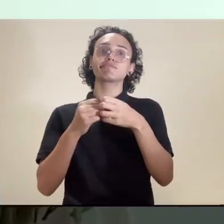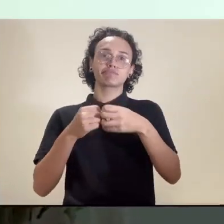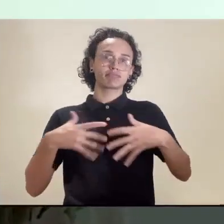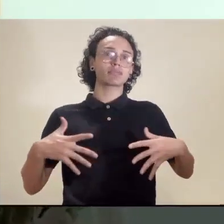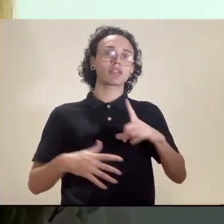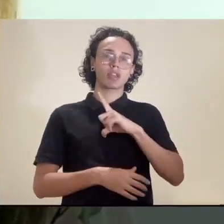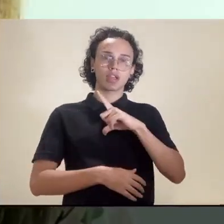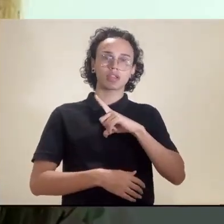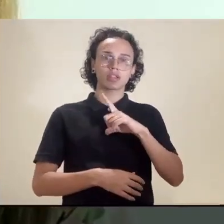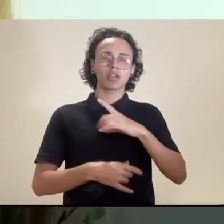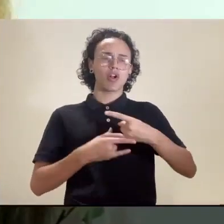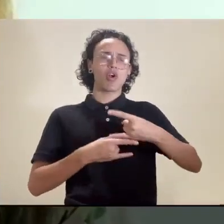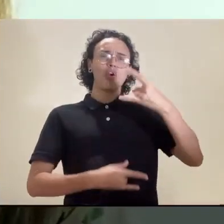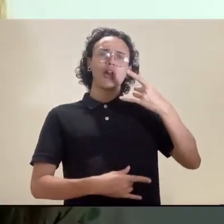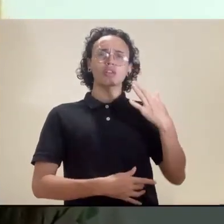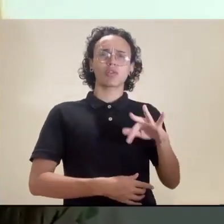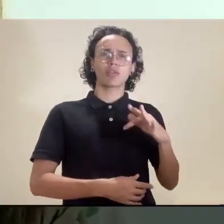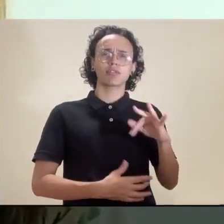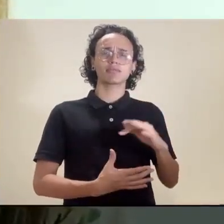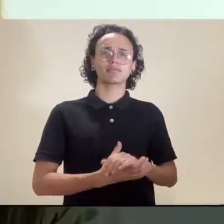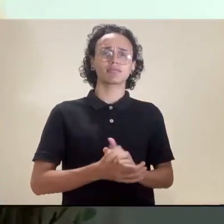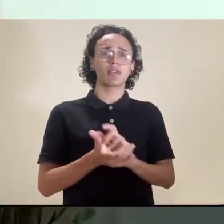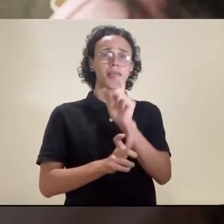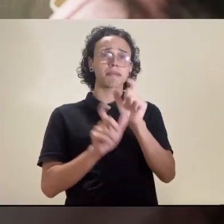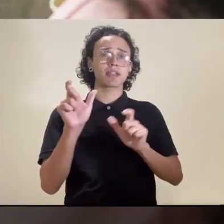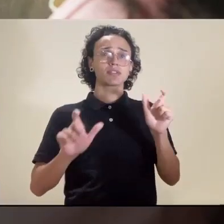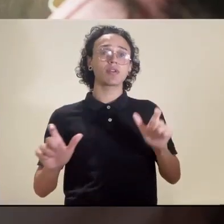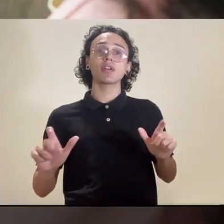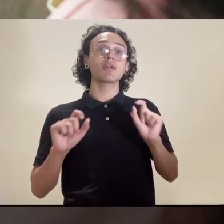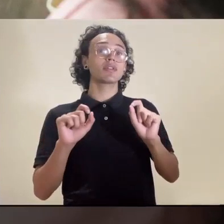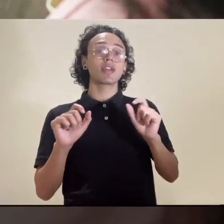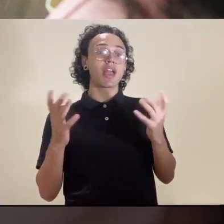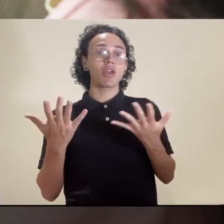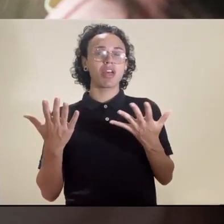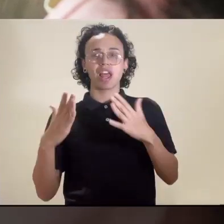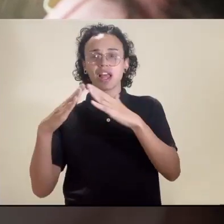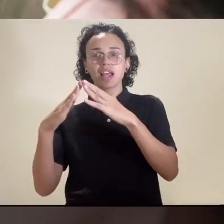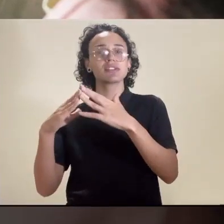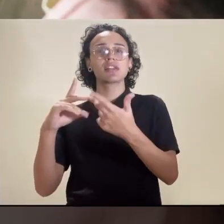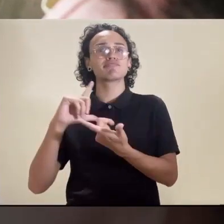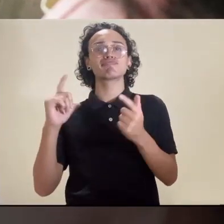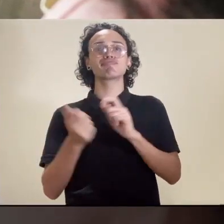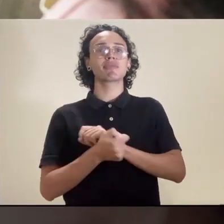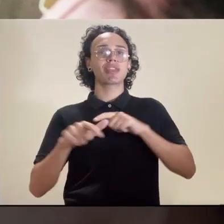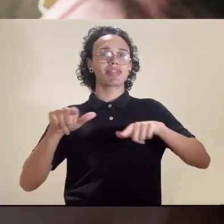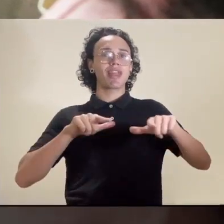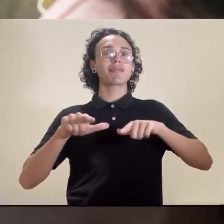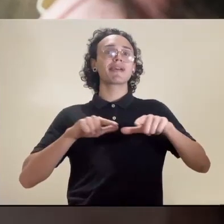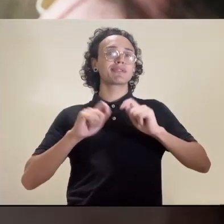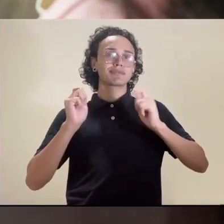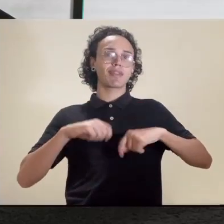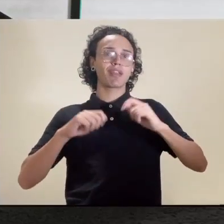isso daqui prejudica, né? A dor na coluna. As pessoas fizeram das suas casas, fizeram